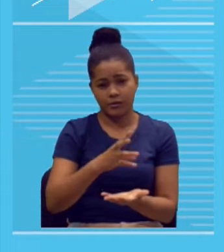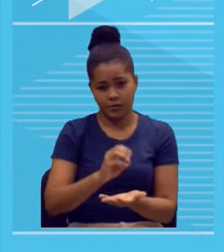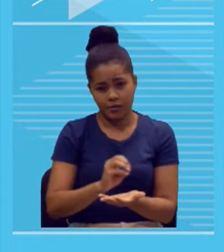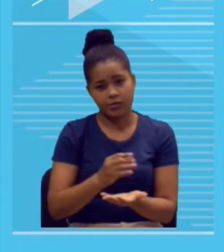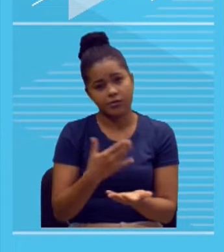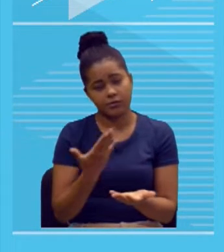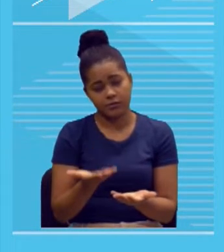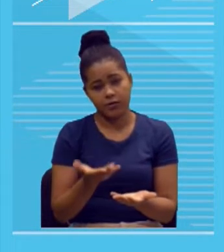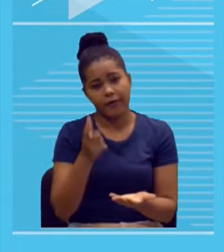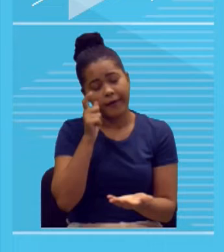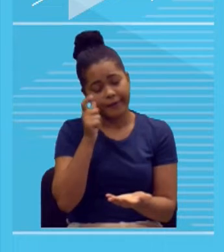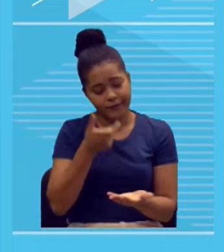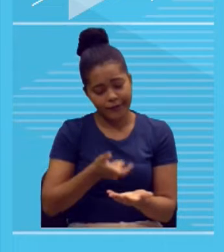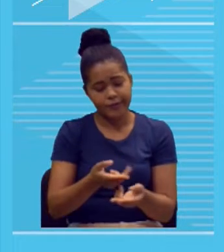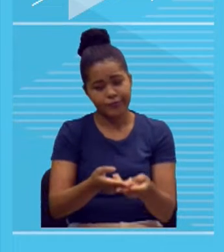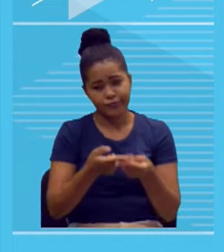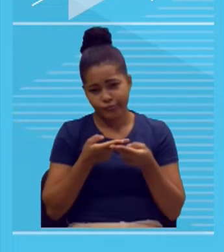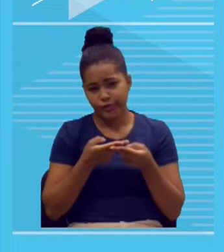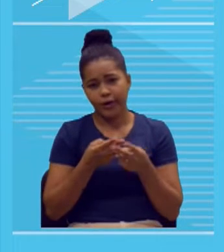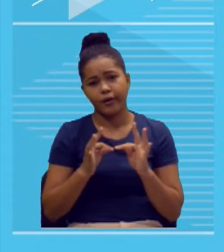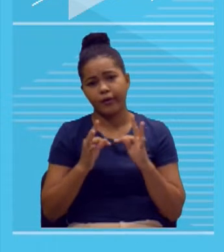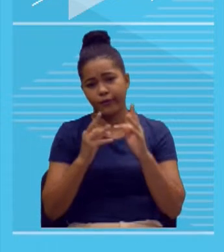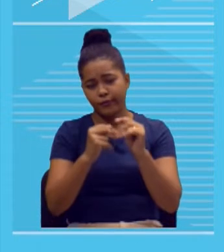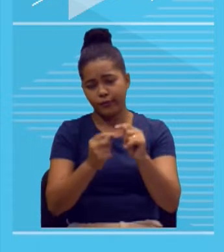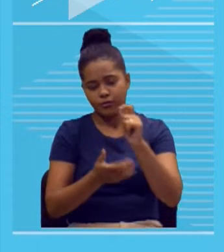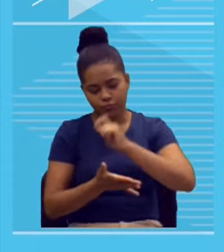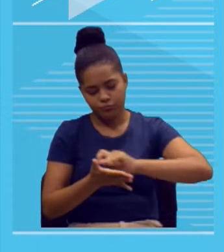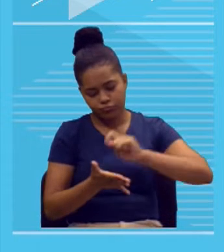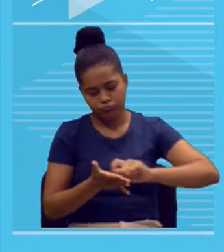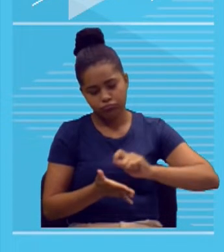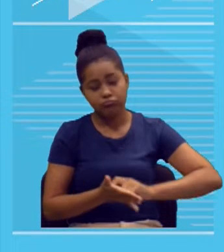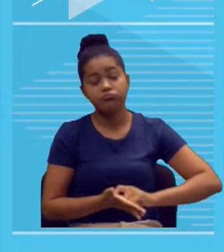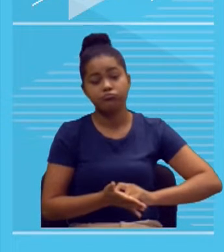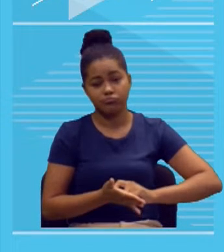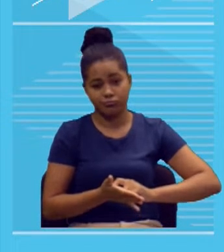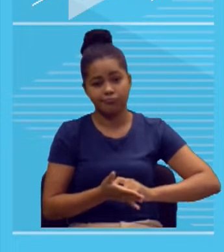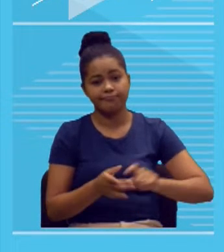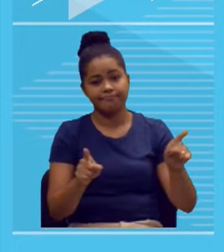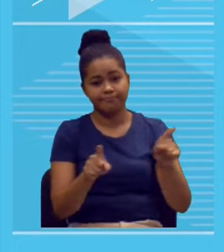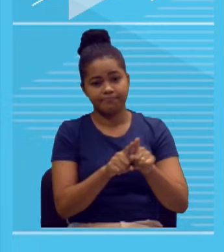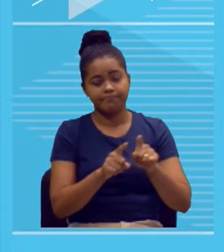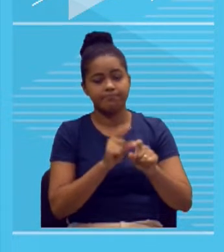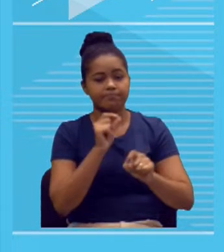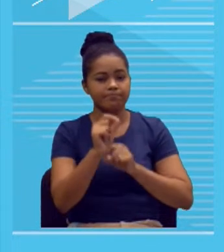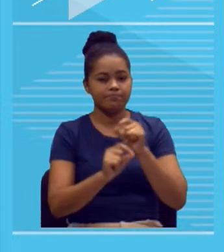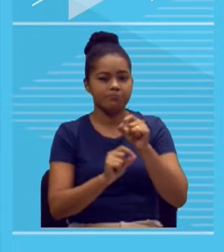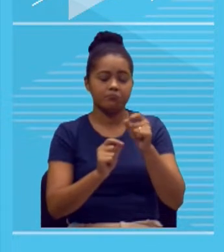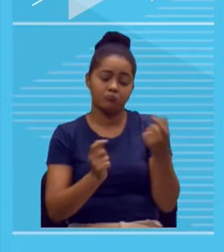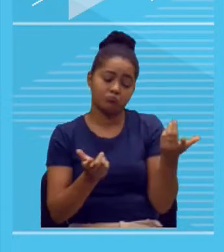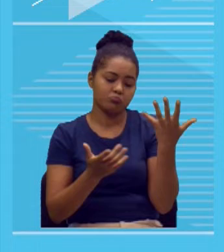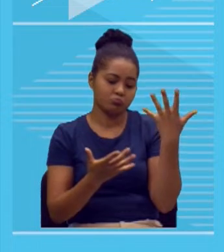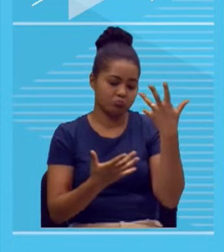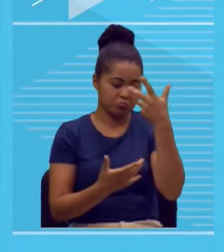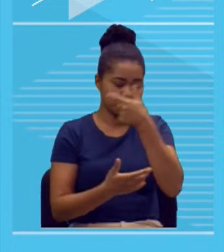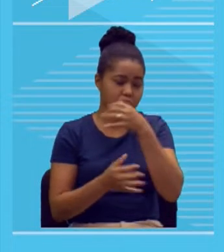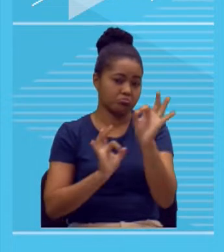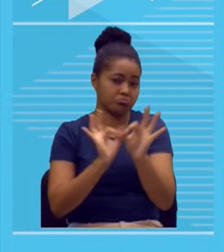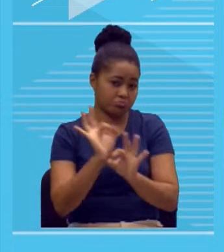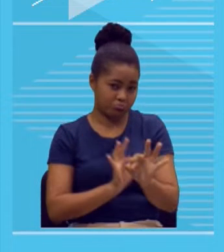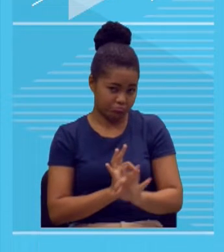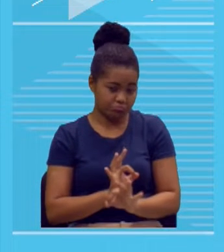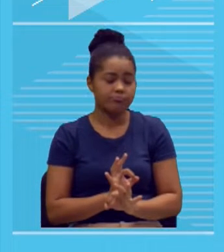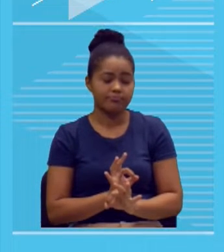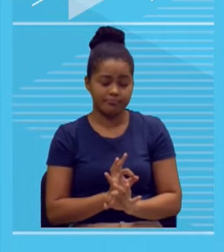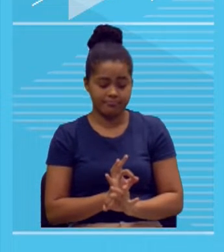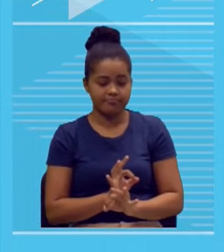Então, fica interessante, fica equilibrado, fica esteticamente bonito um texto organizado mesmo,